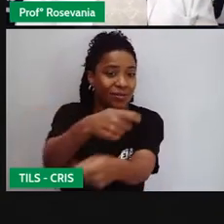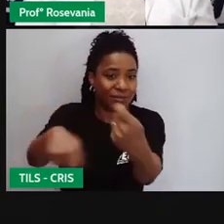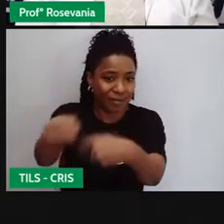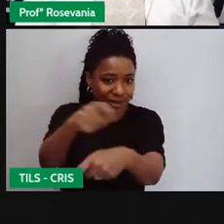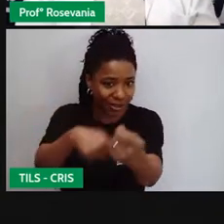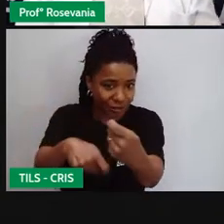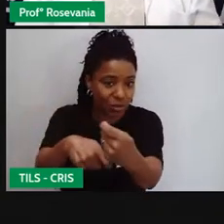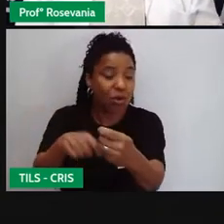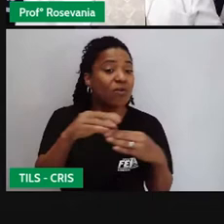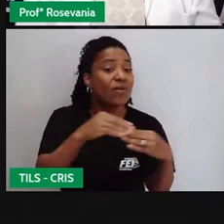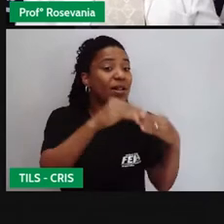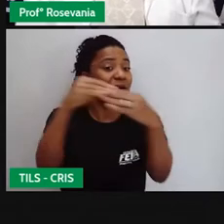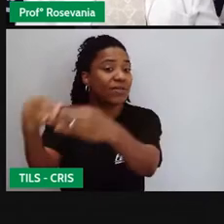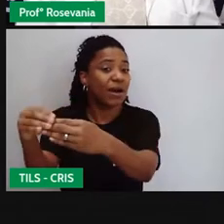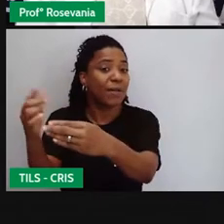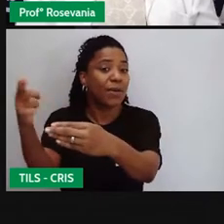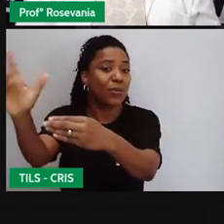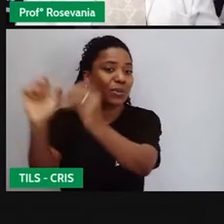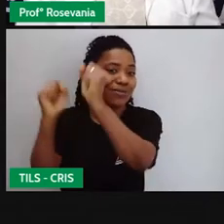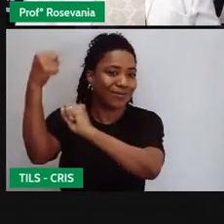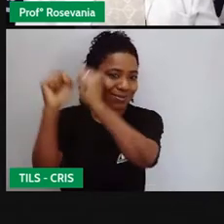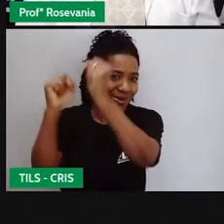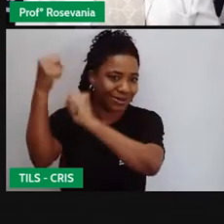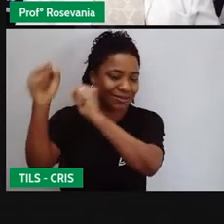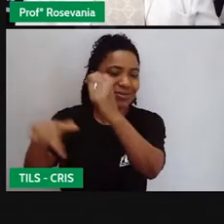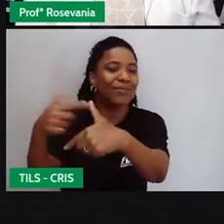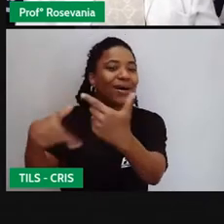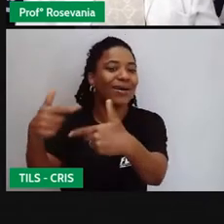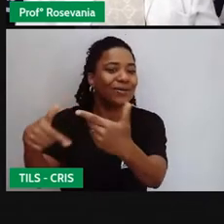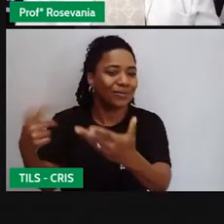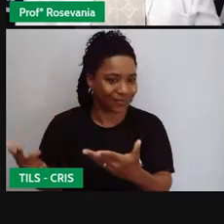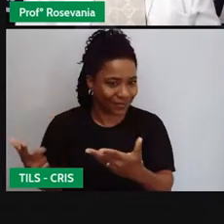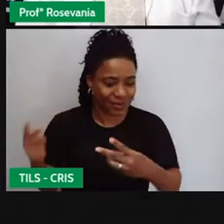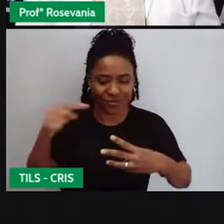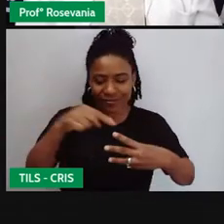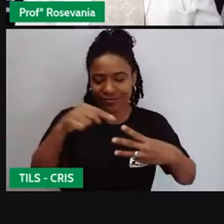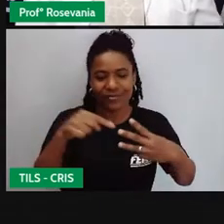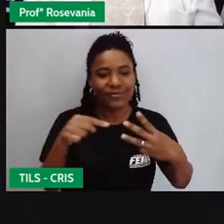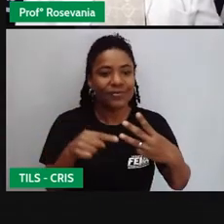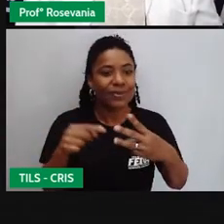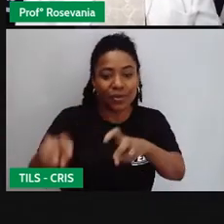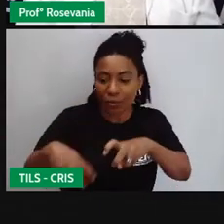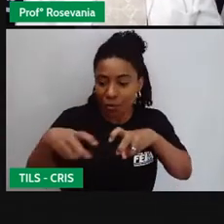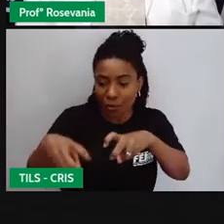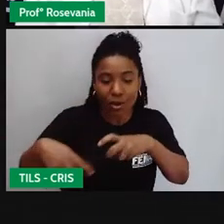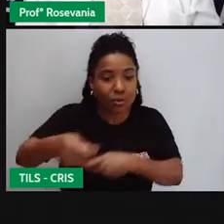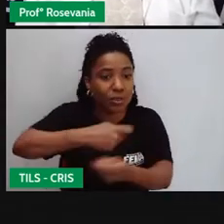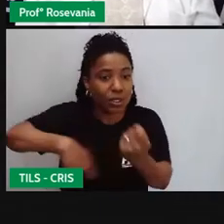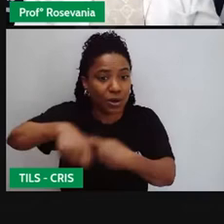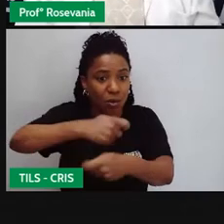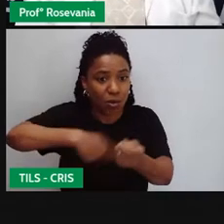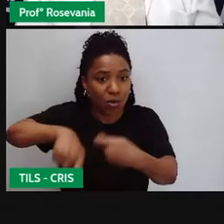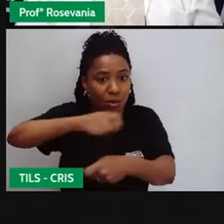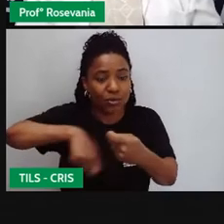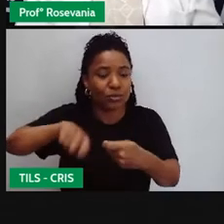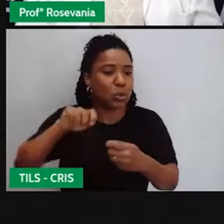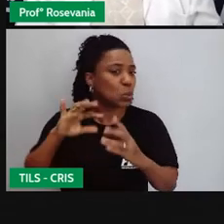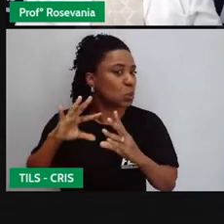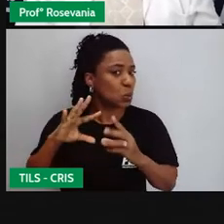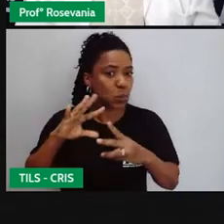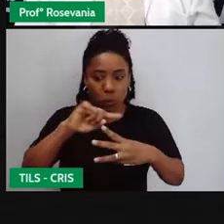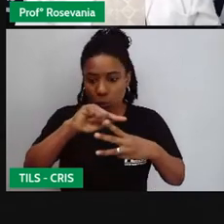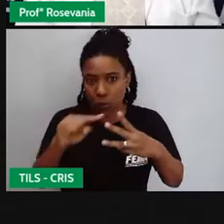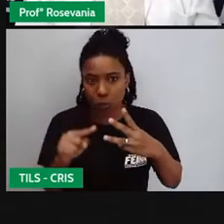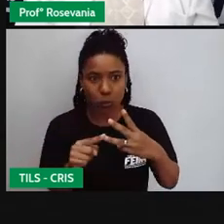novamente para a indústria. Essa é parte do depois da porteira. Então, o agronegócio, ele envolve, engloba todas essas